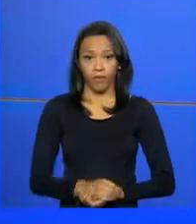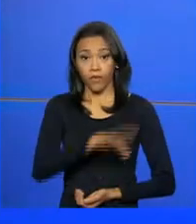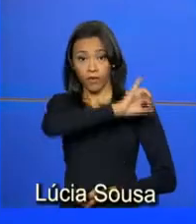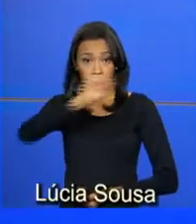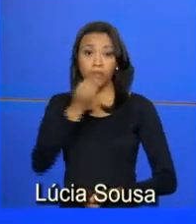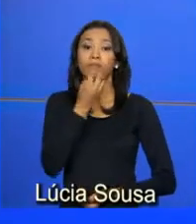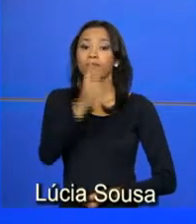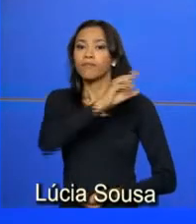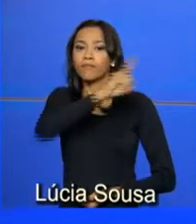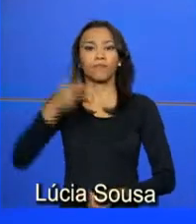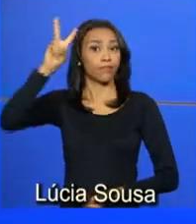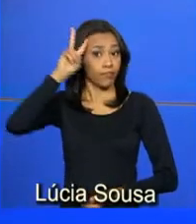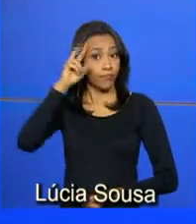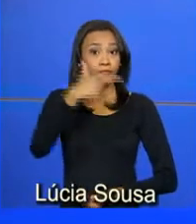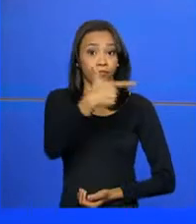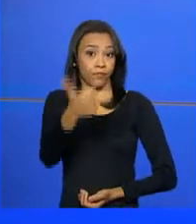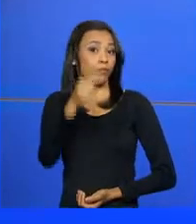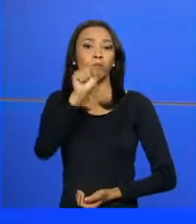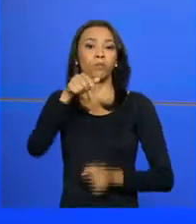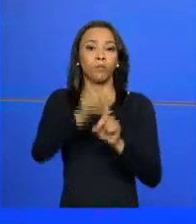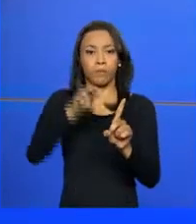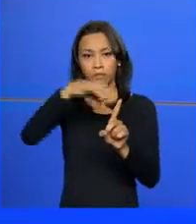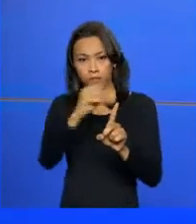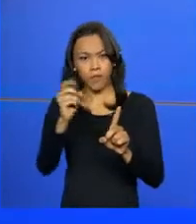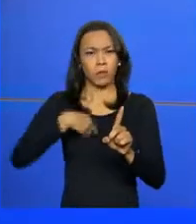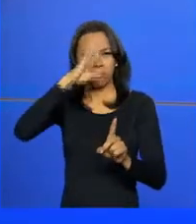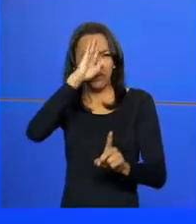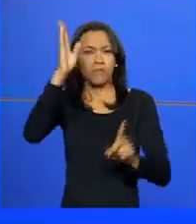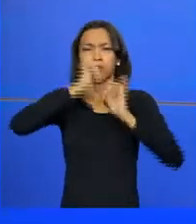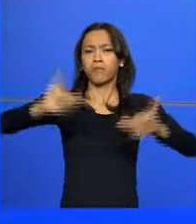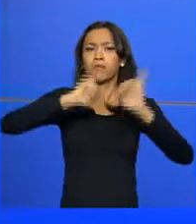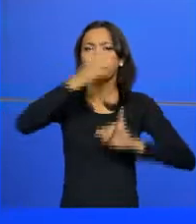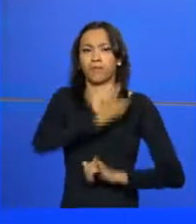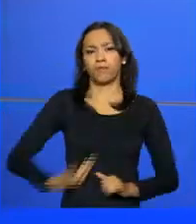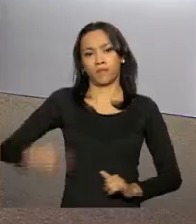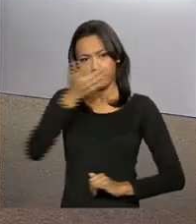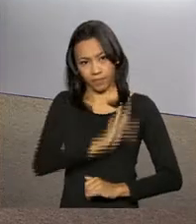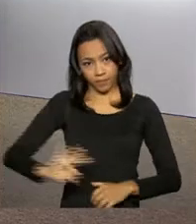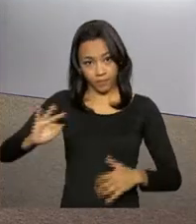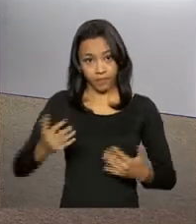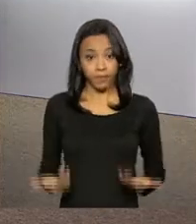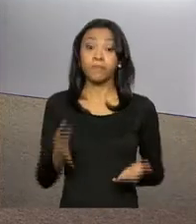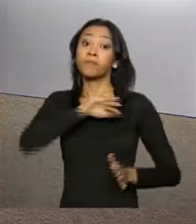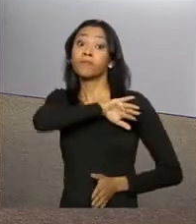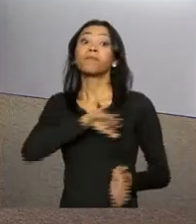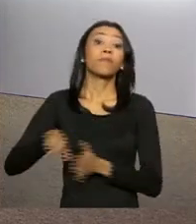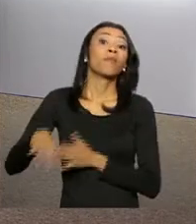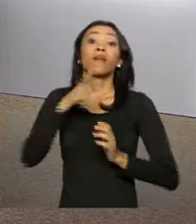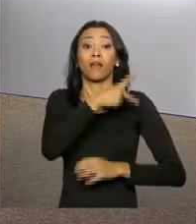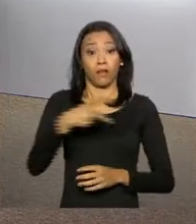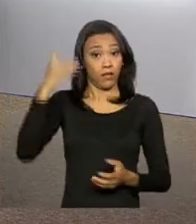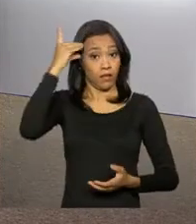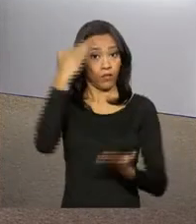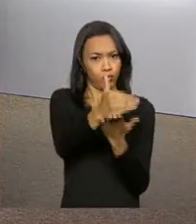Olá, bom dia. Segunda-feira, 21 de março, chegamos com as principais notícias do governo federal. A agenda da presidenta Dilma Rousseff